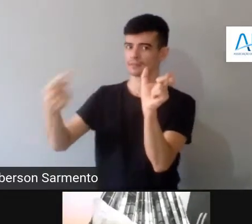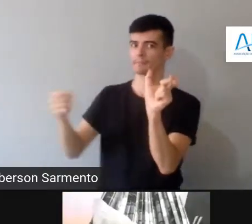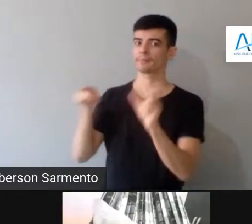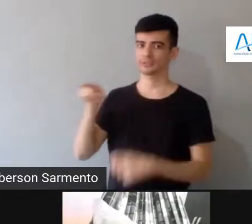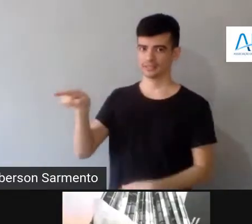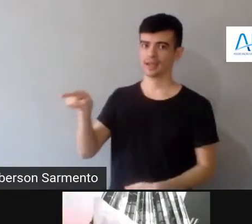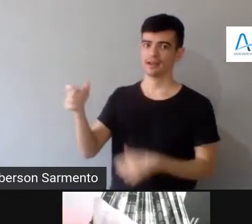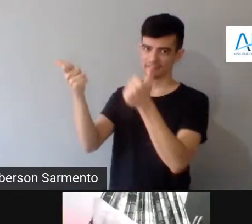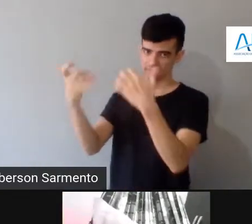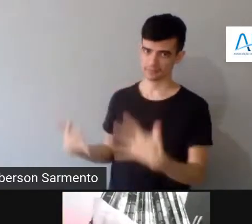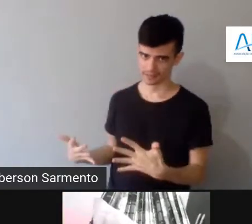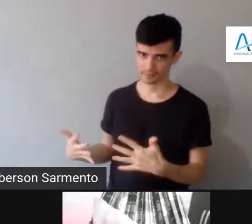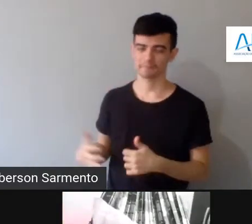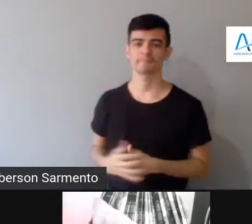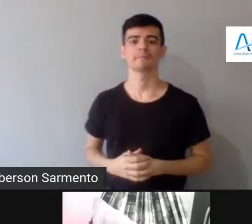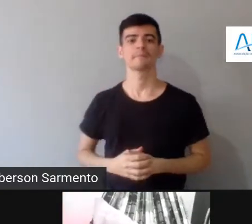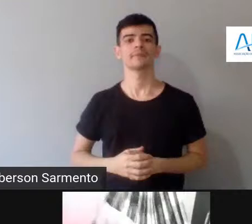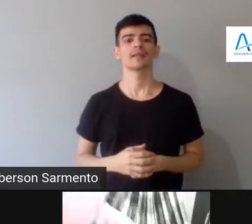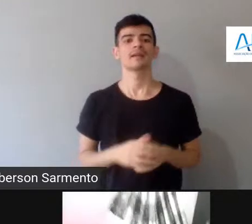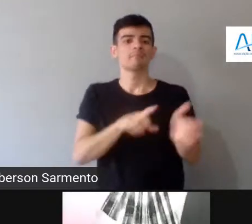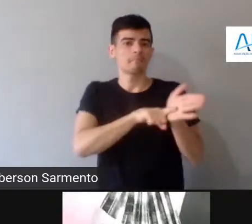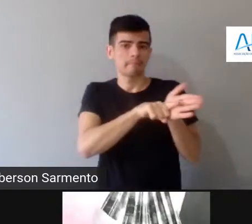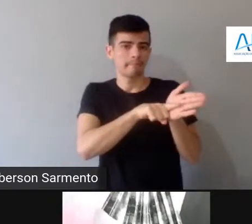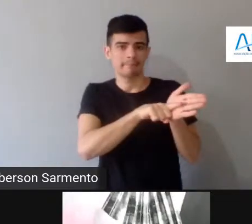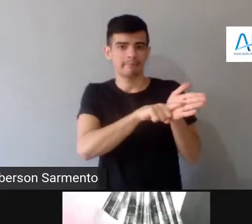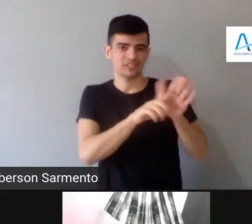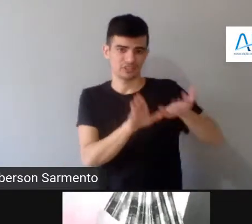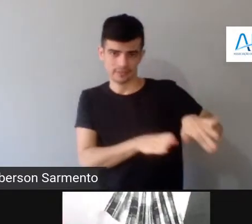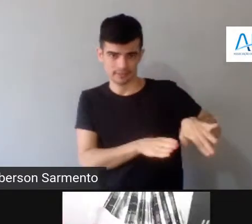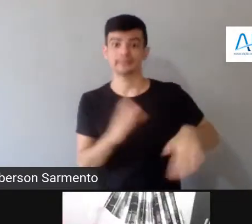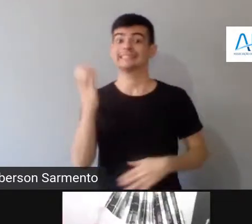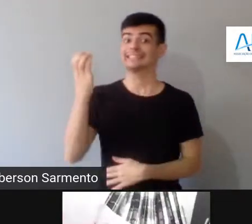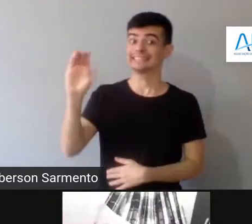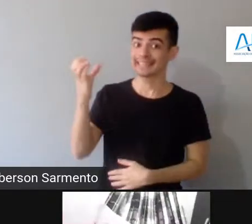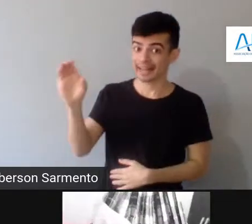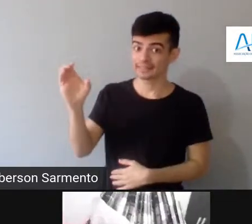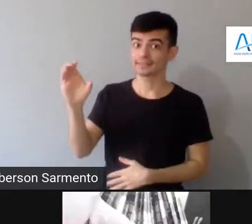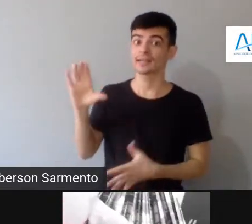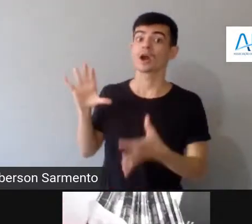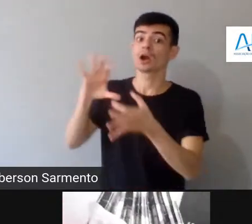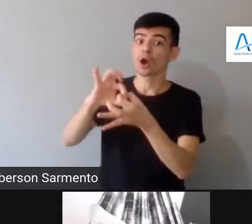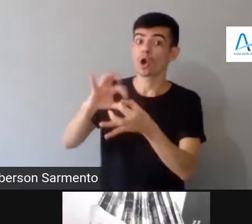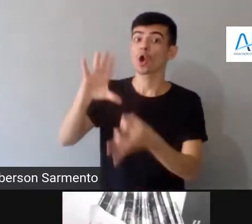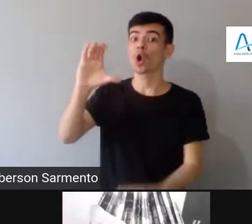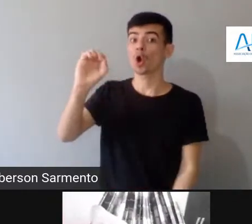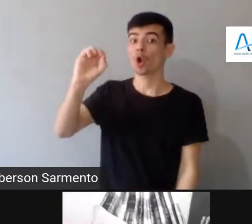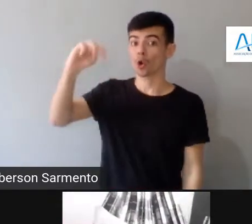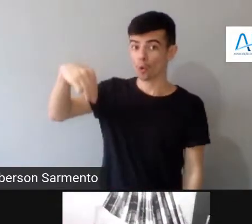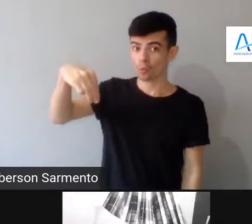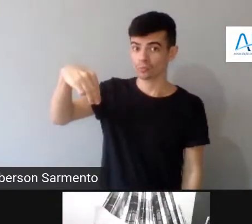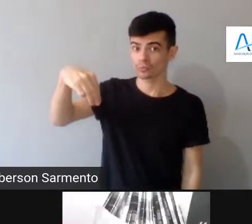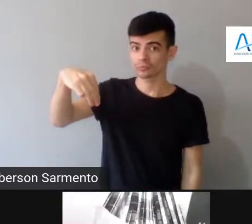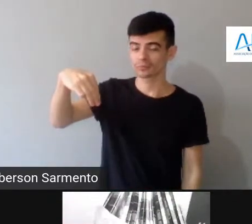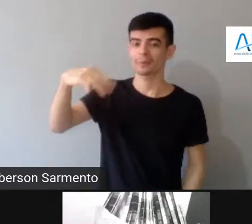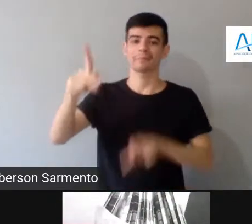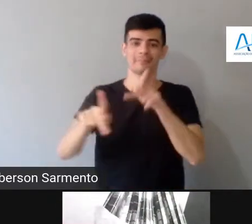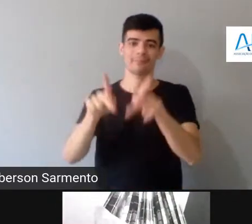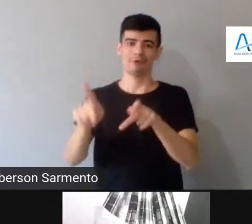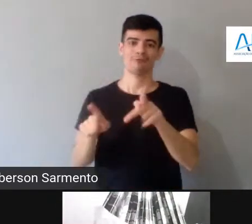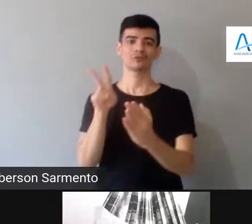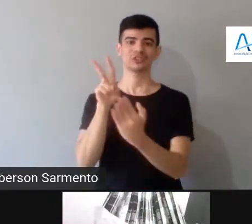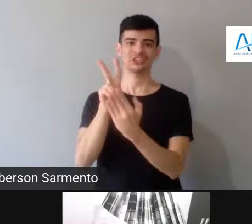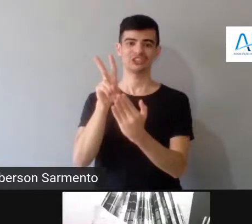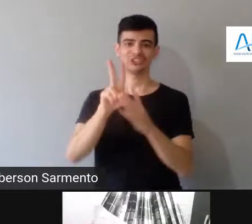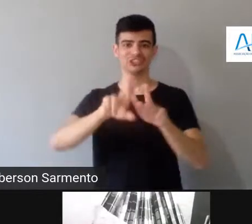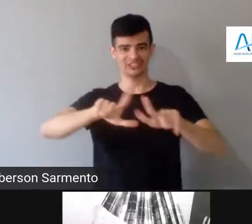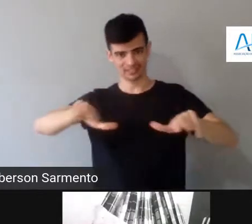pesquisa. Eu defendia com povos indígenas, e aí depois eu vou